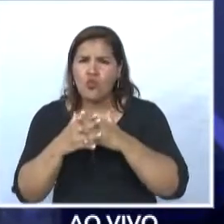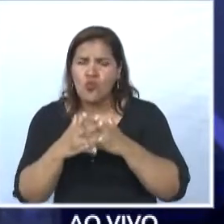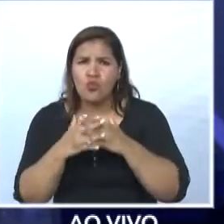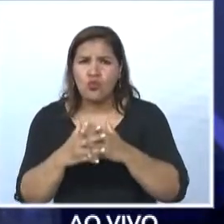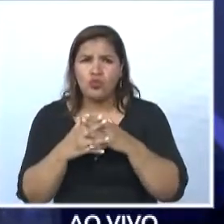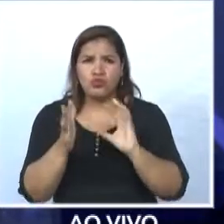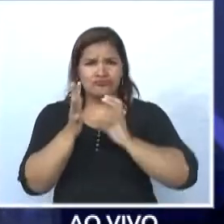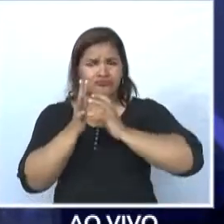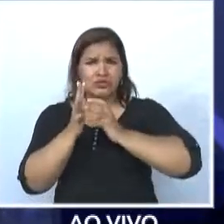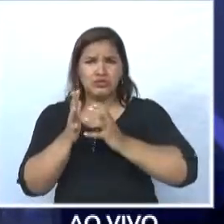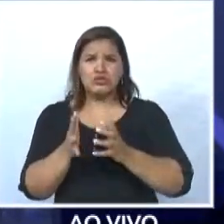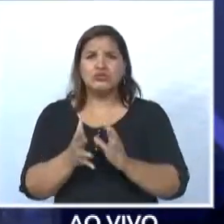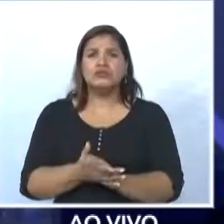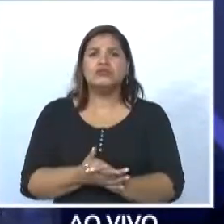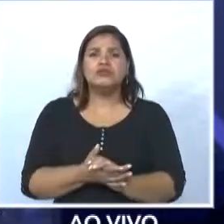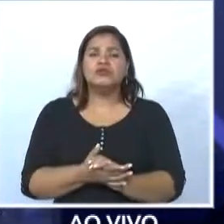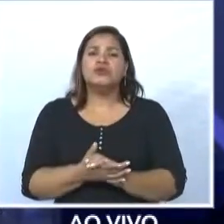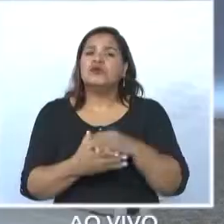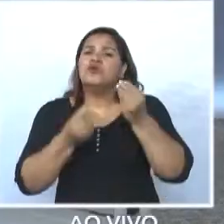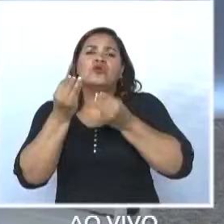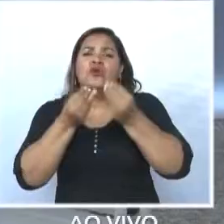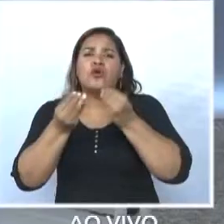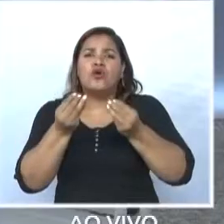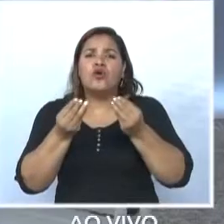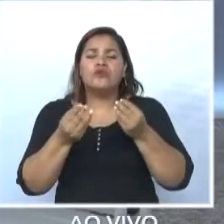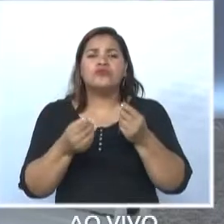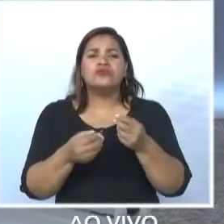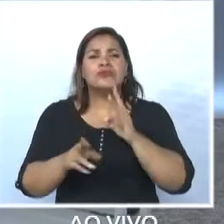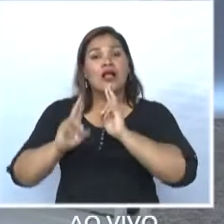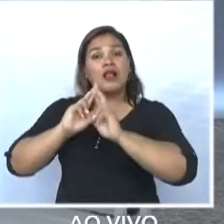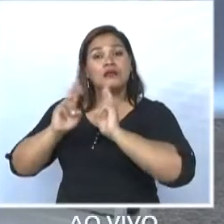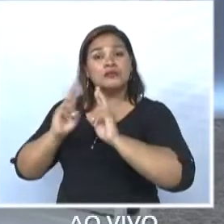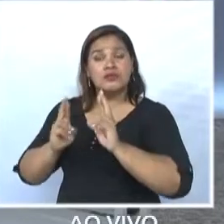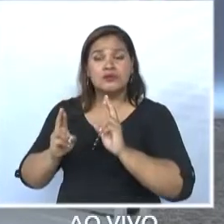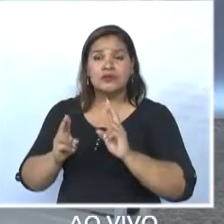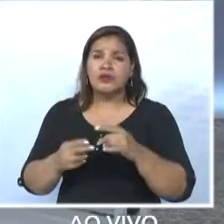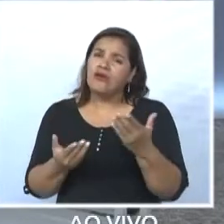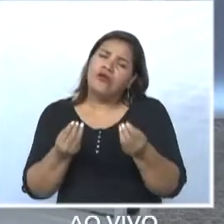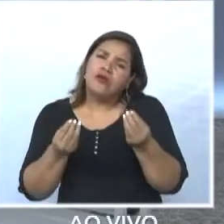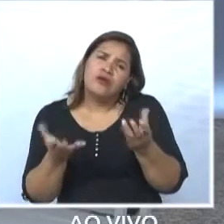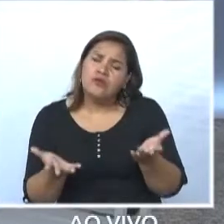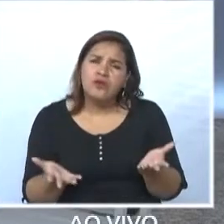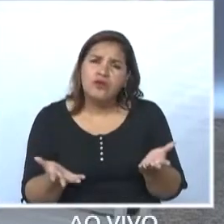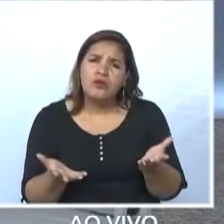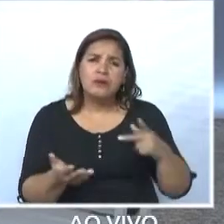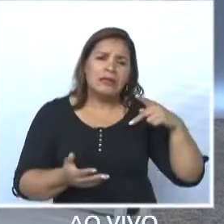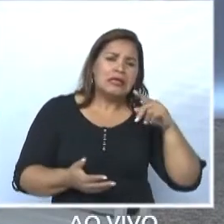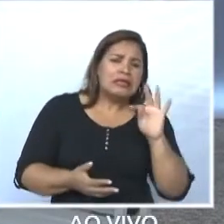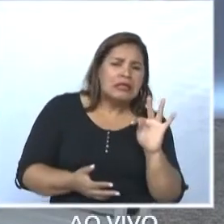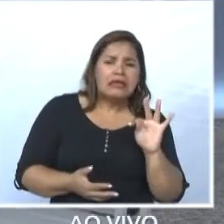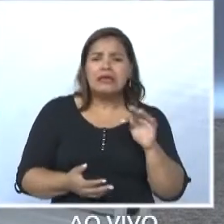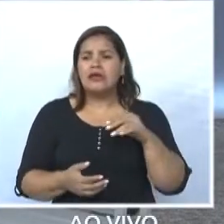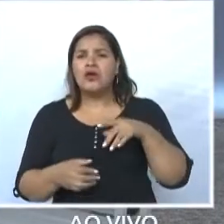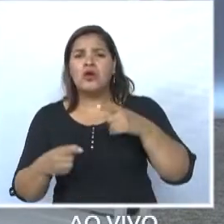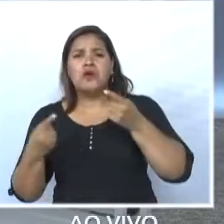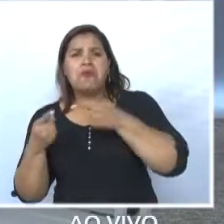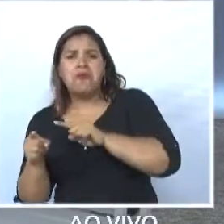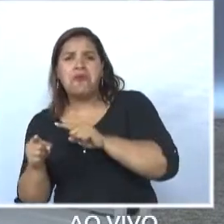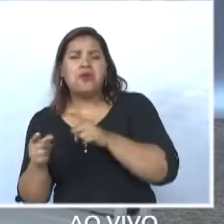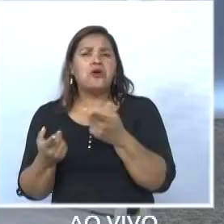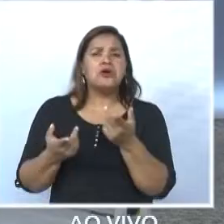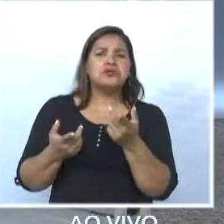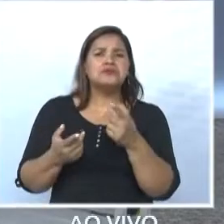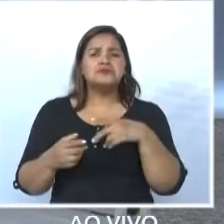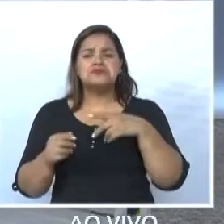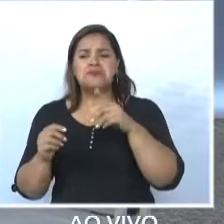Sidney Rocha. Perfeito. Como que fica essa relação? Porque não se sabe. fala, olha, o PT, a oposição, a situação está junto do PSDB, porque